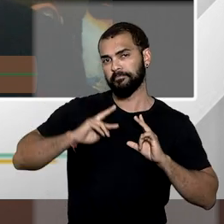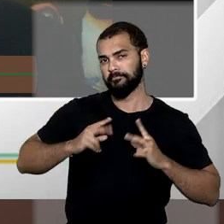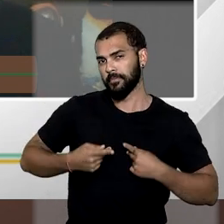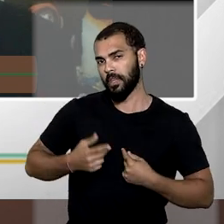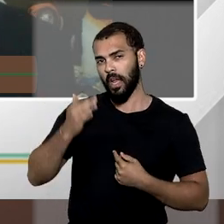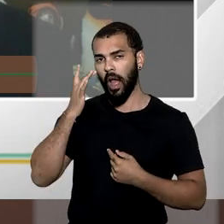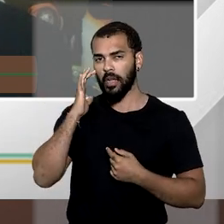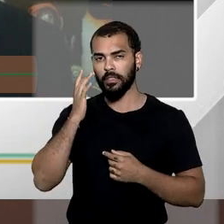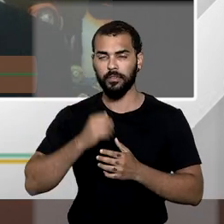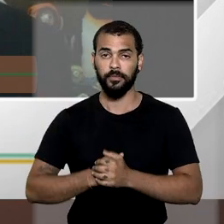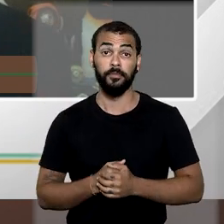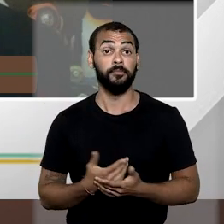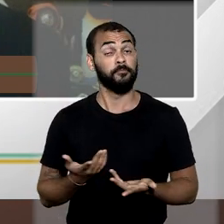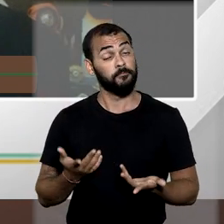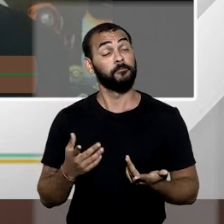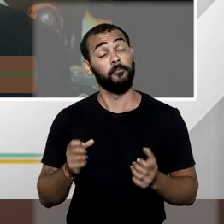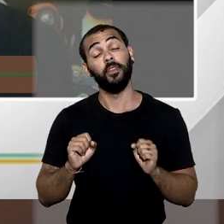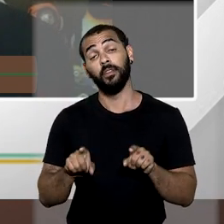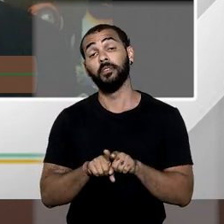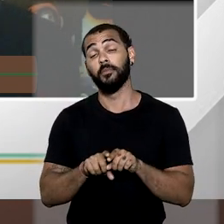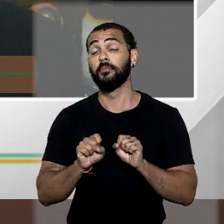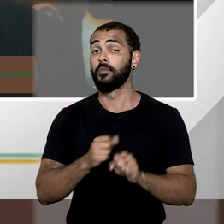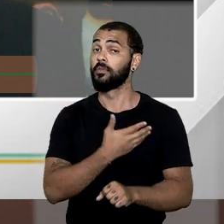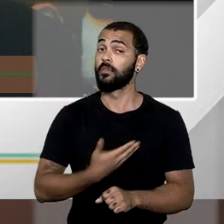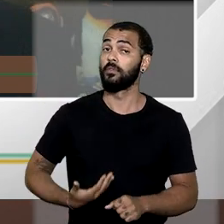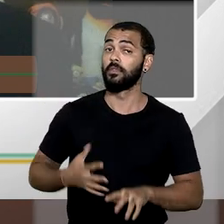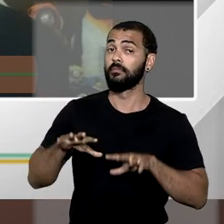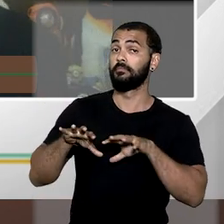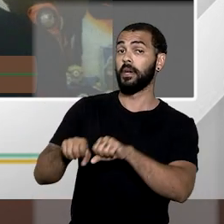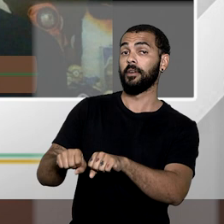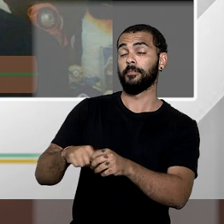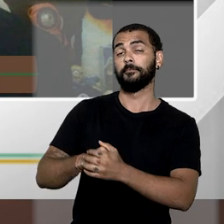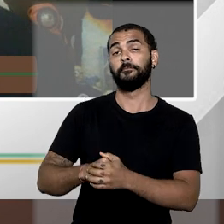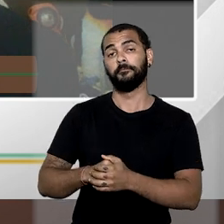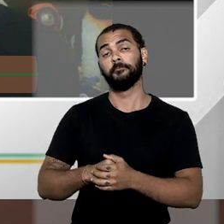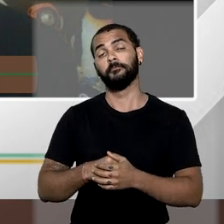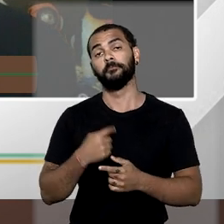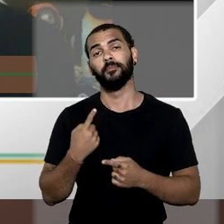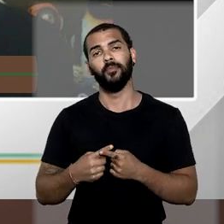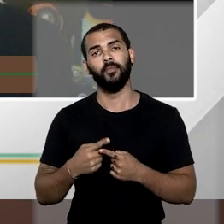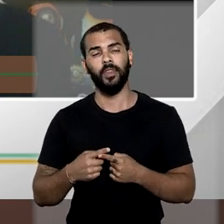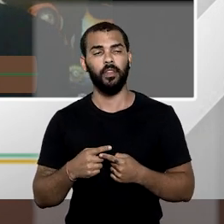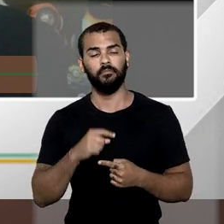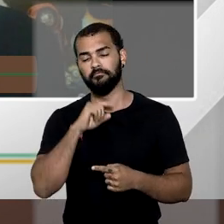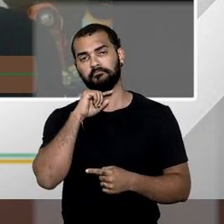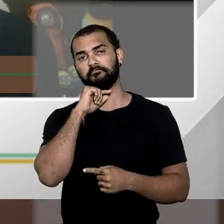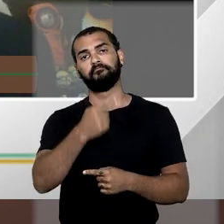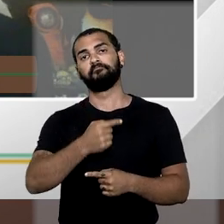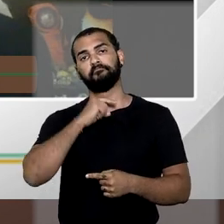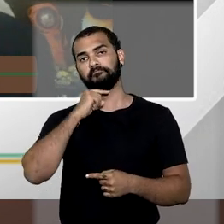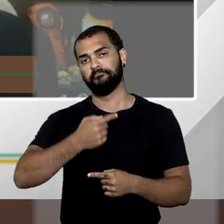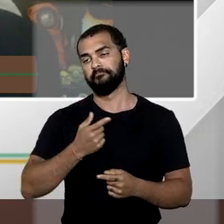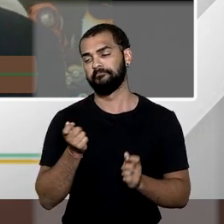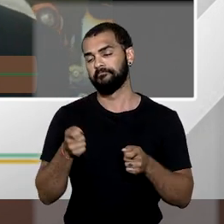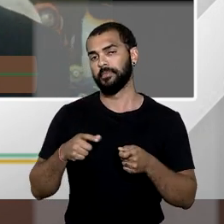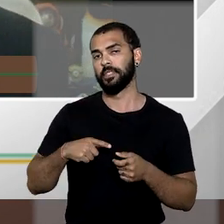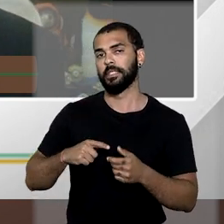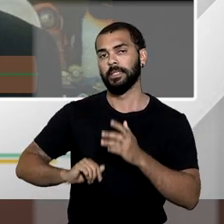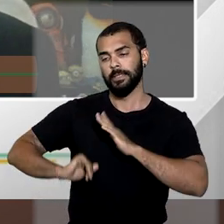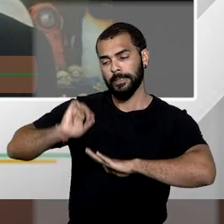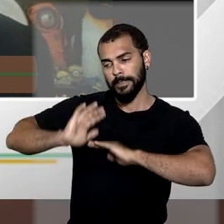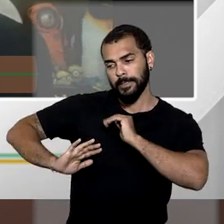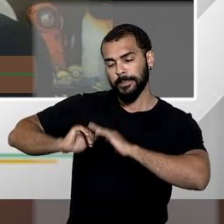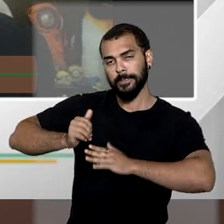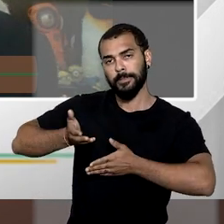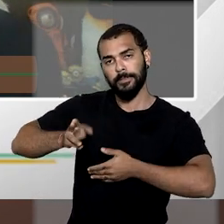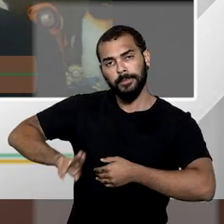Nesse caso, também se faz a desapropriação depois de impossível condicionar ou canalizar a